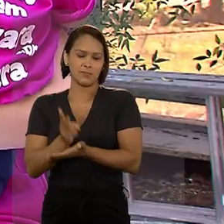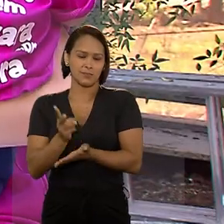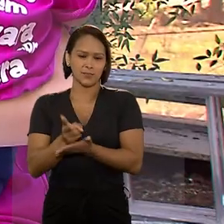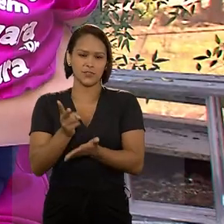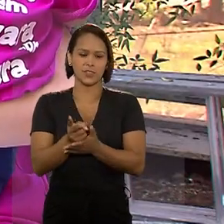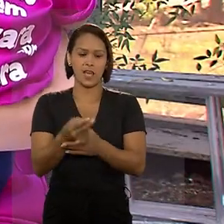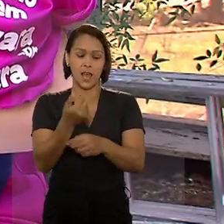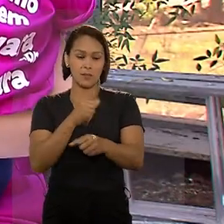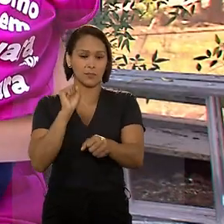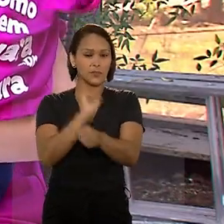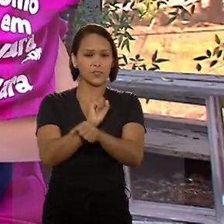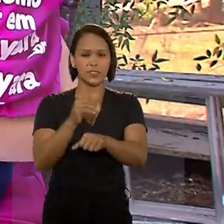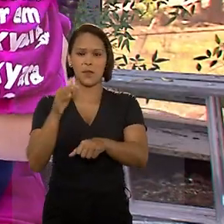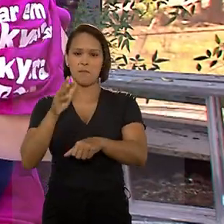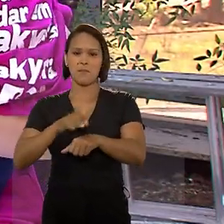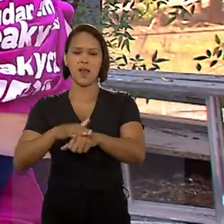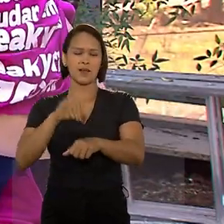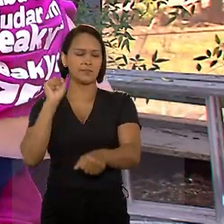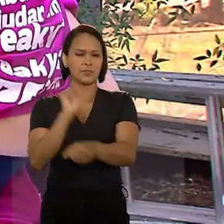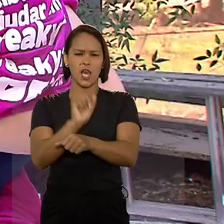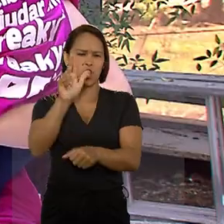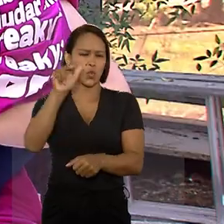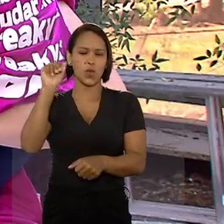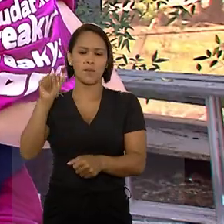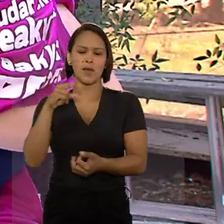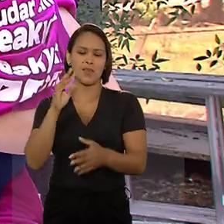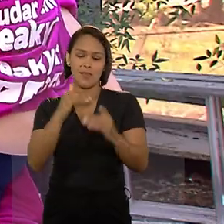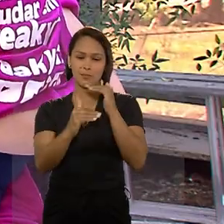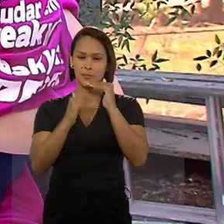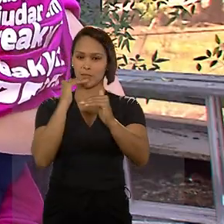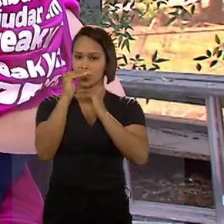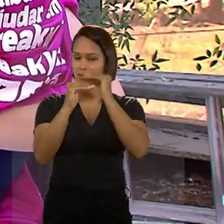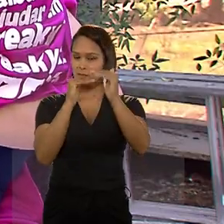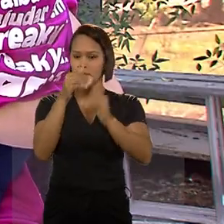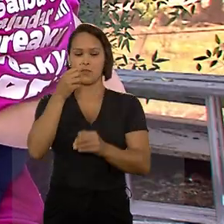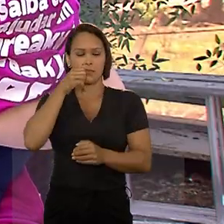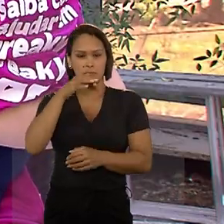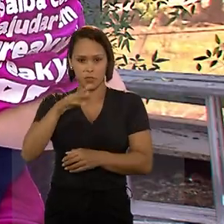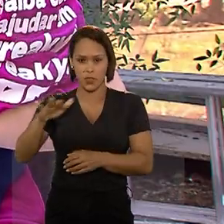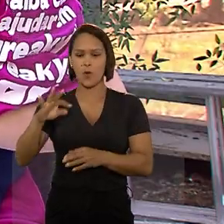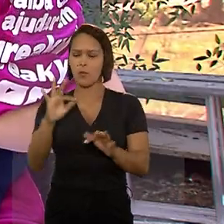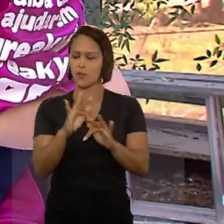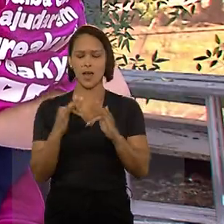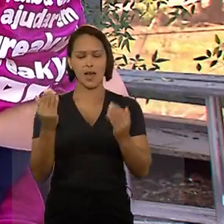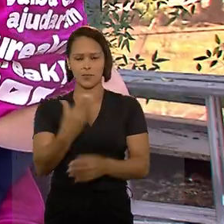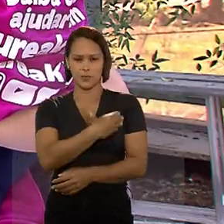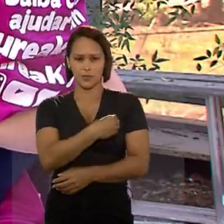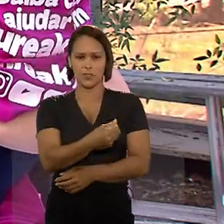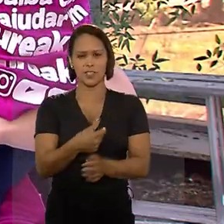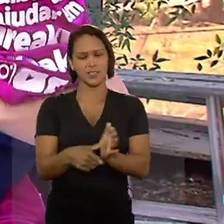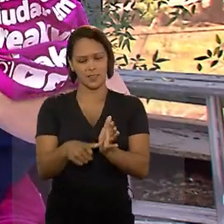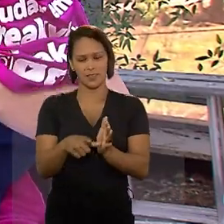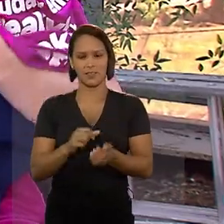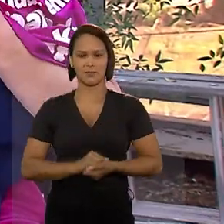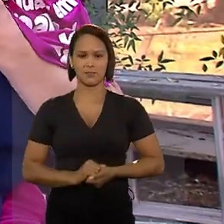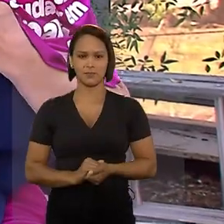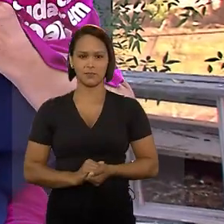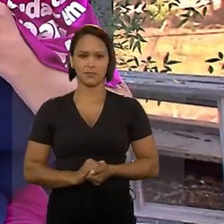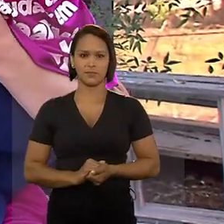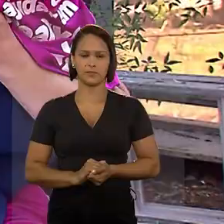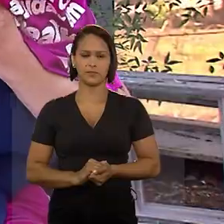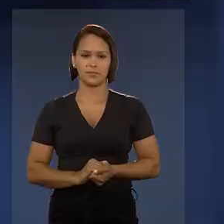ter essa doença impedida na vida dela e ela possa desenvolver como as nossas outras filhas.